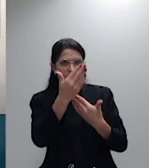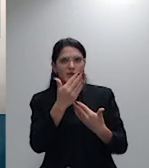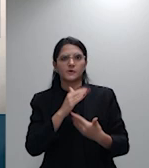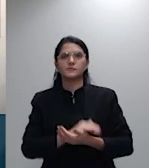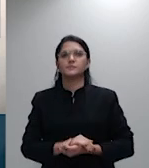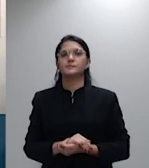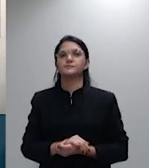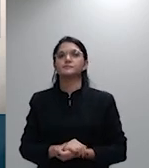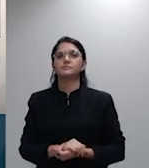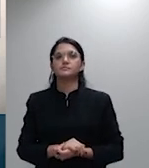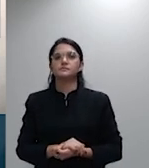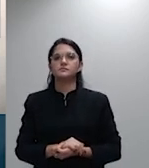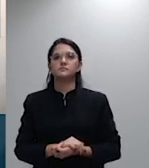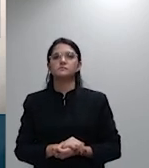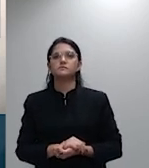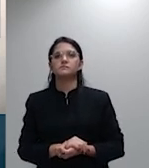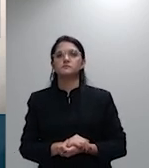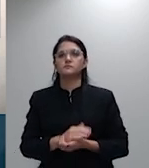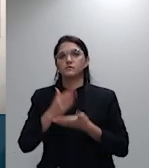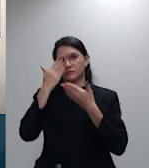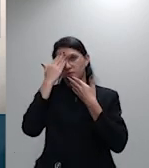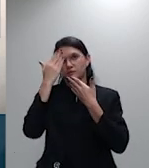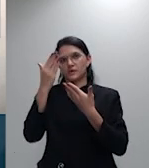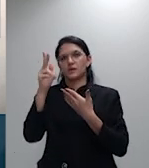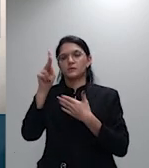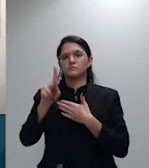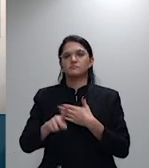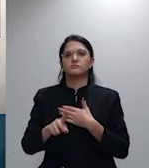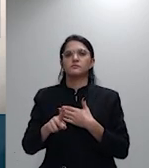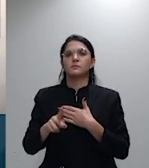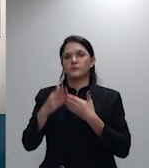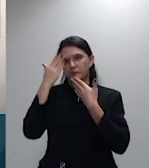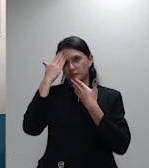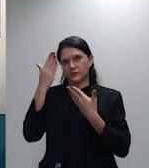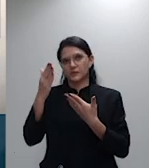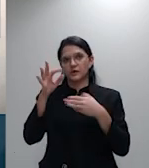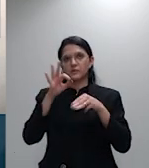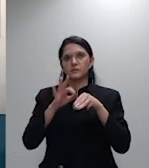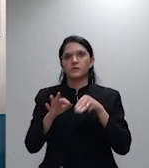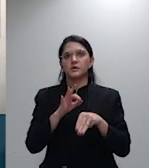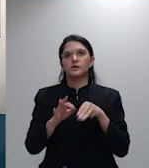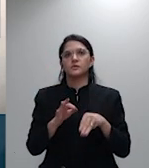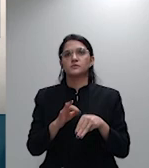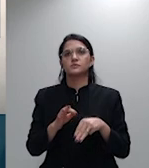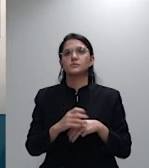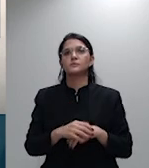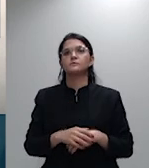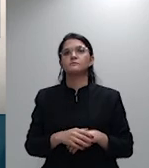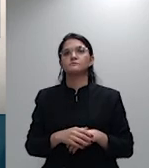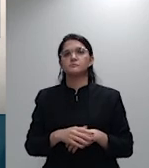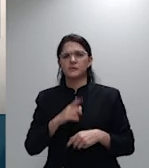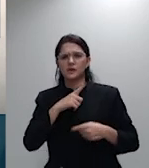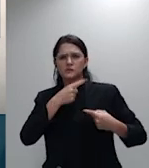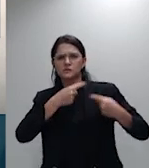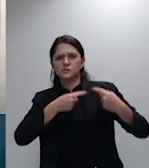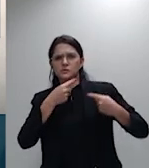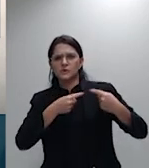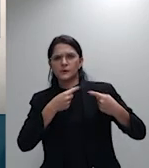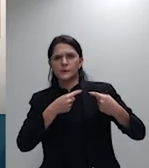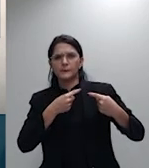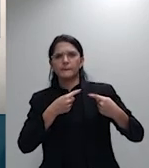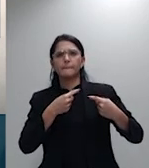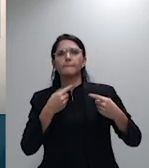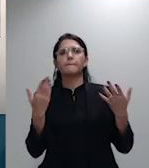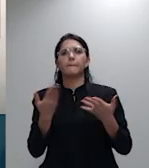Obrigado debates ou posso escolher os votos então em seguida a ministra o dia